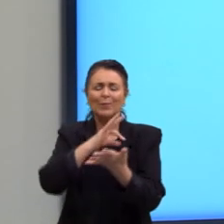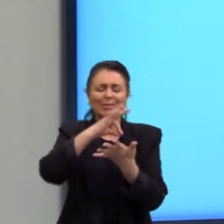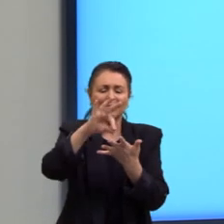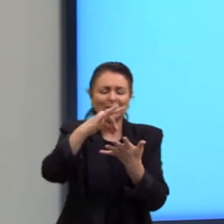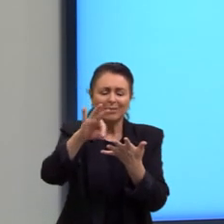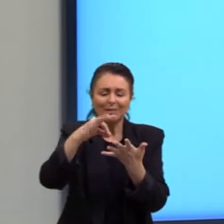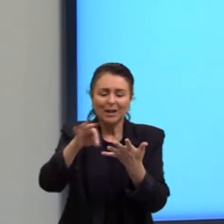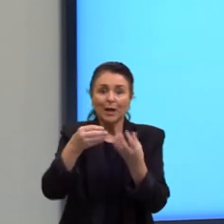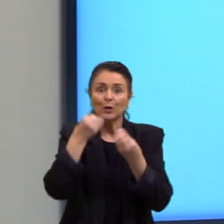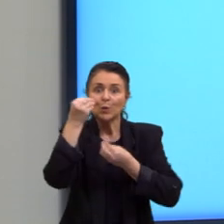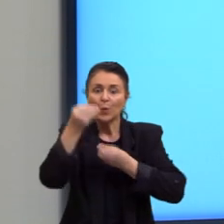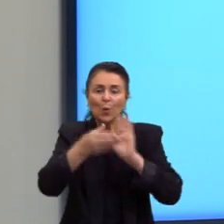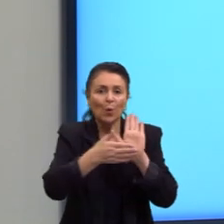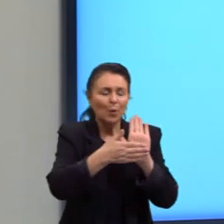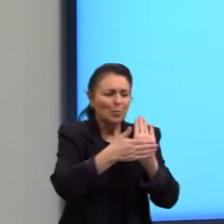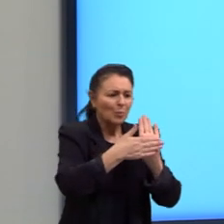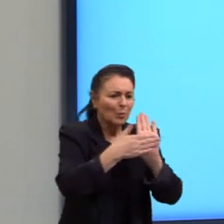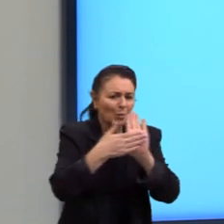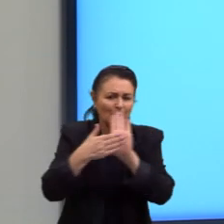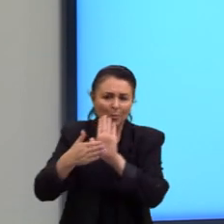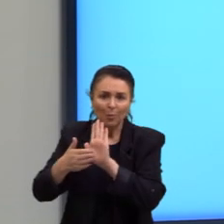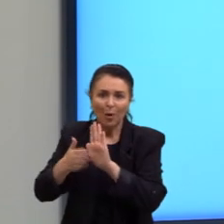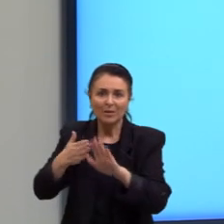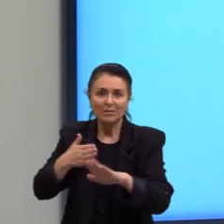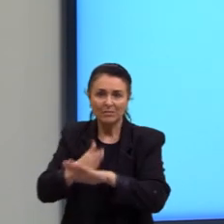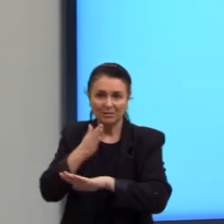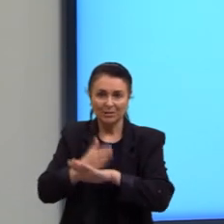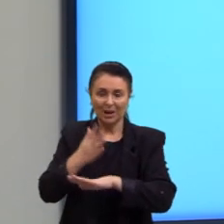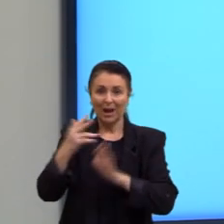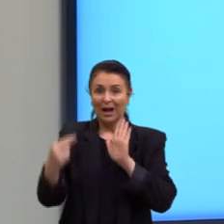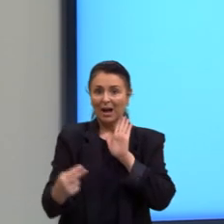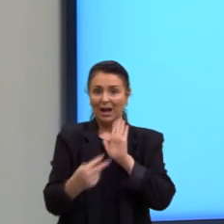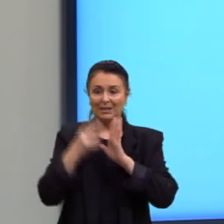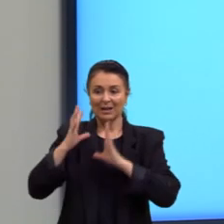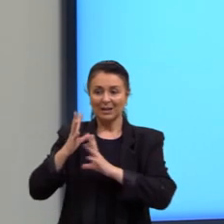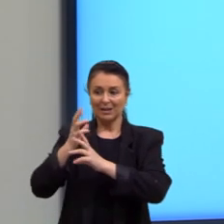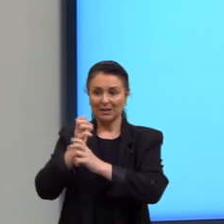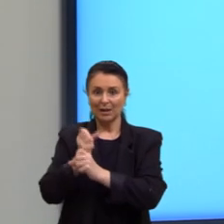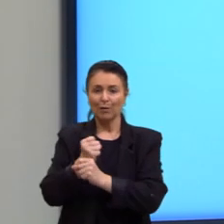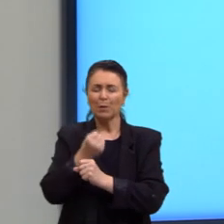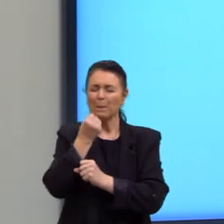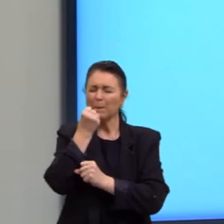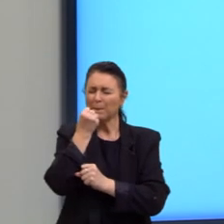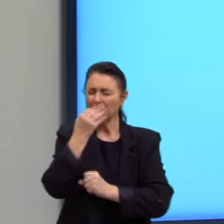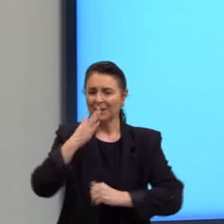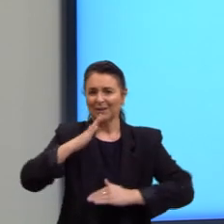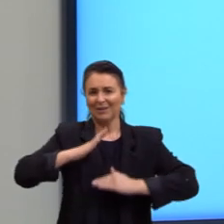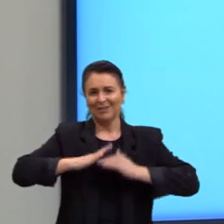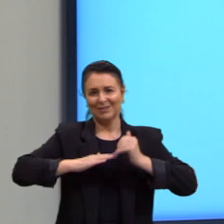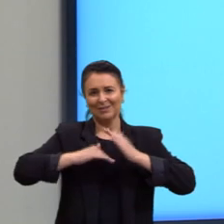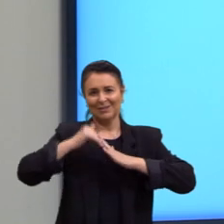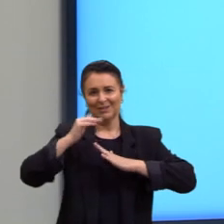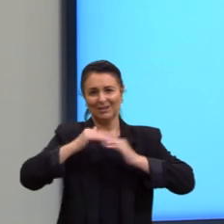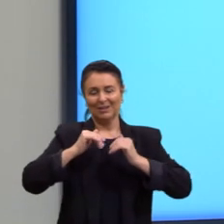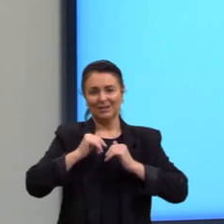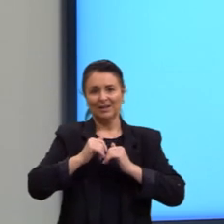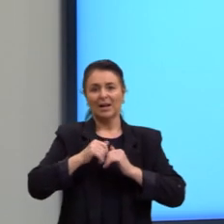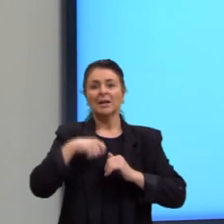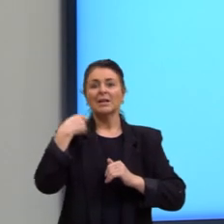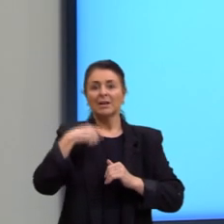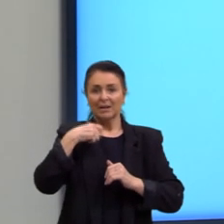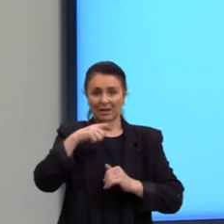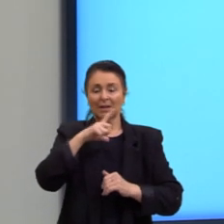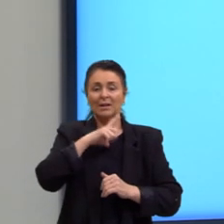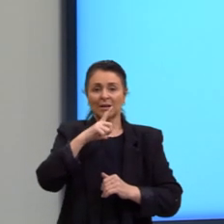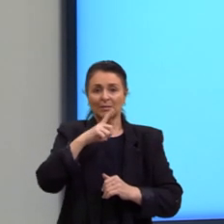como é essa proposta de intervenção. Atenção a essa conclusão porque ela foi muito bem construída. Isso deve ocorrer,